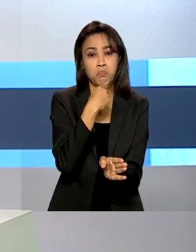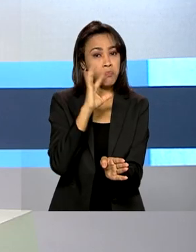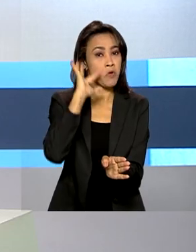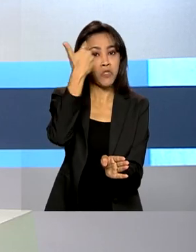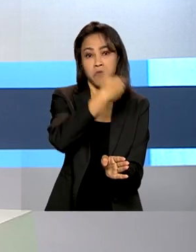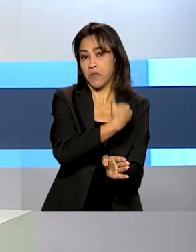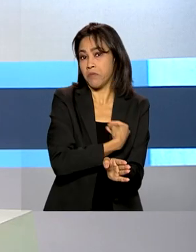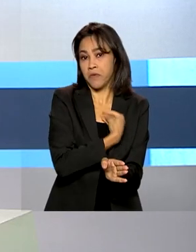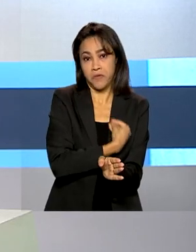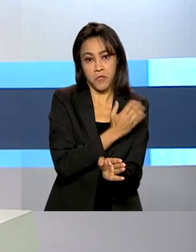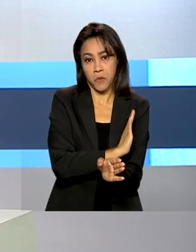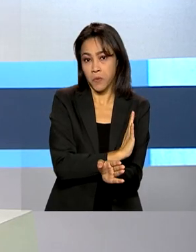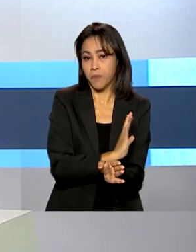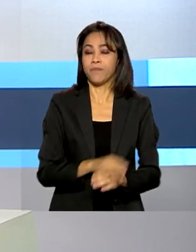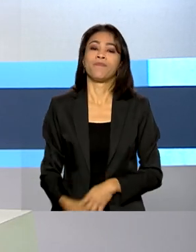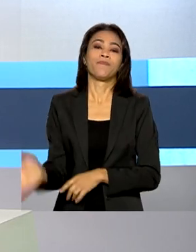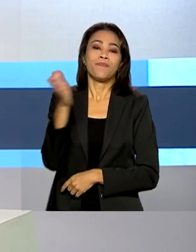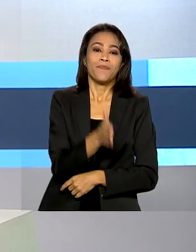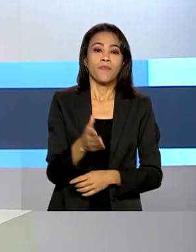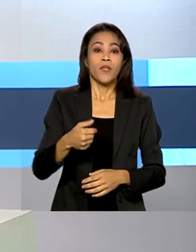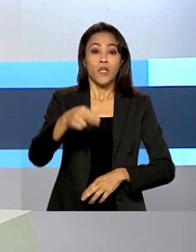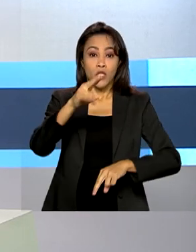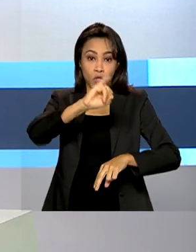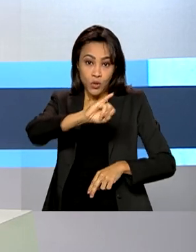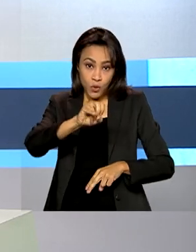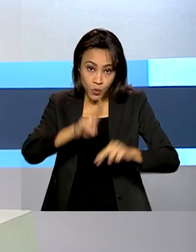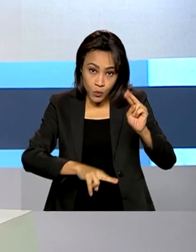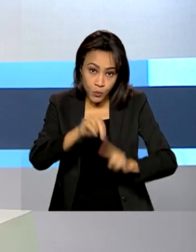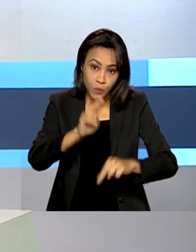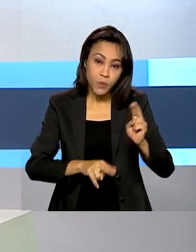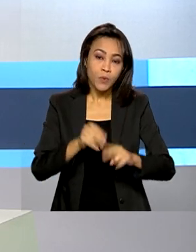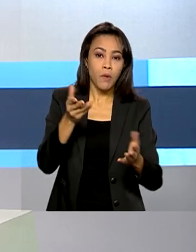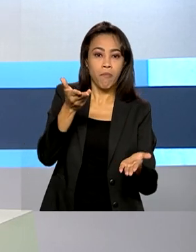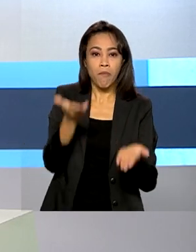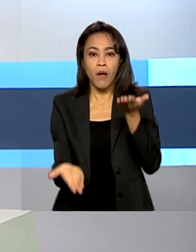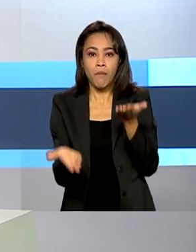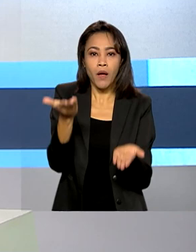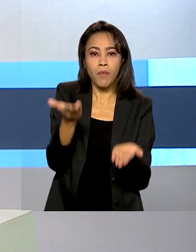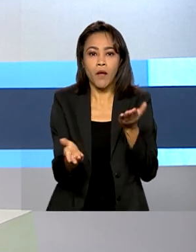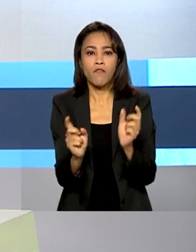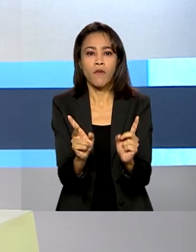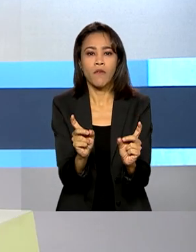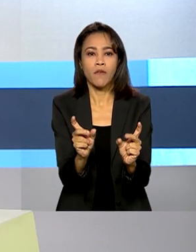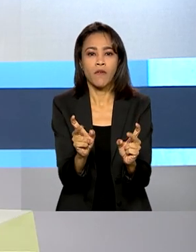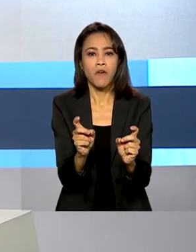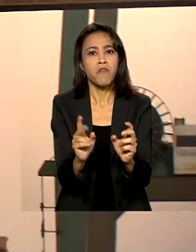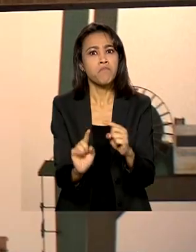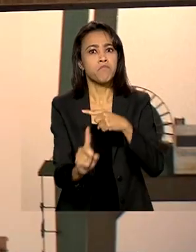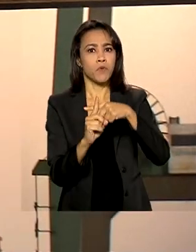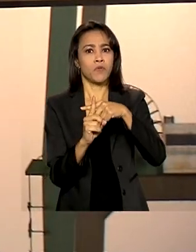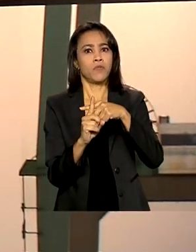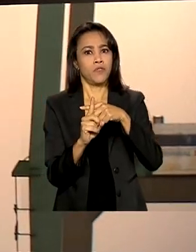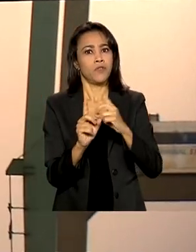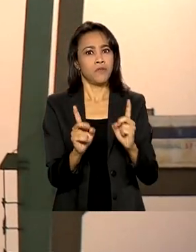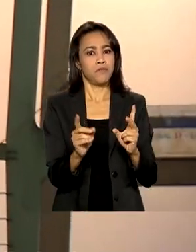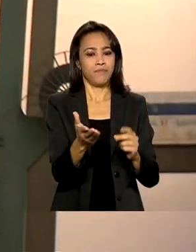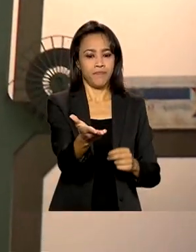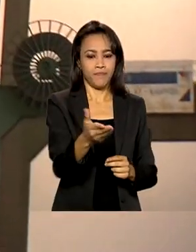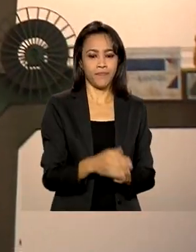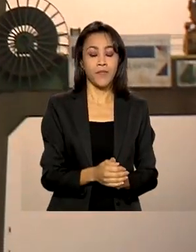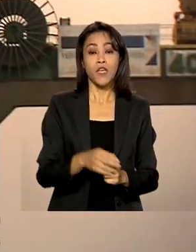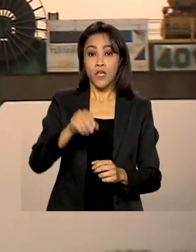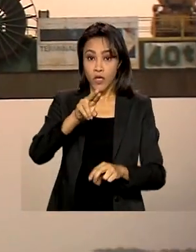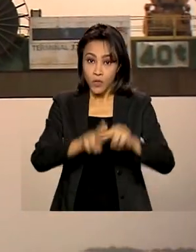Em junho, a balança comercial registrou um saldo positivo nas exportações. Em